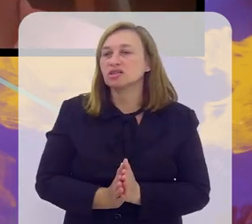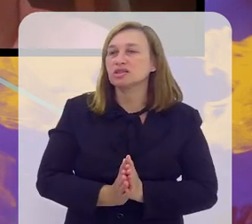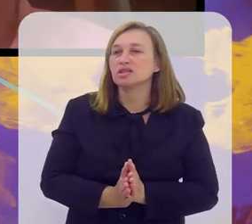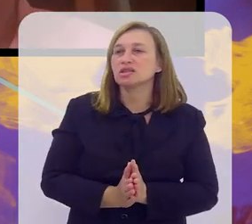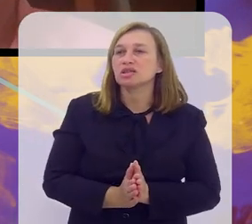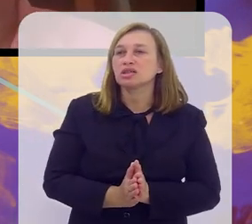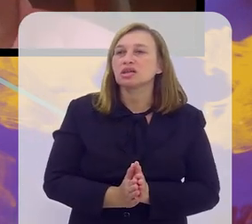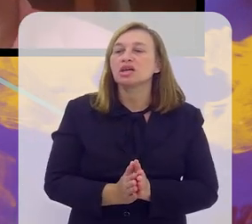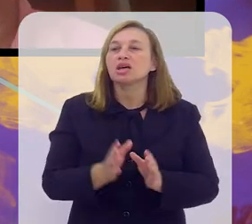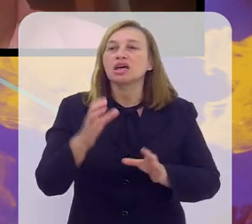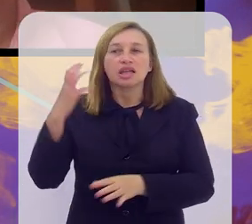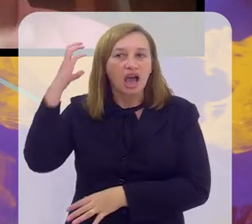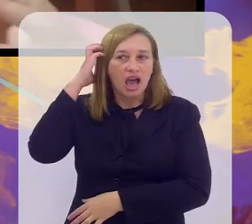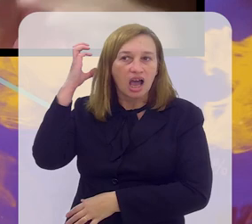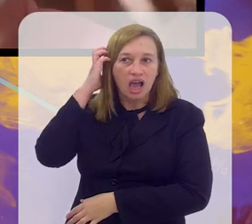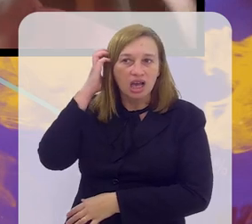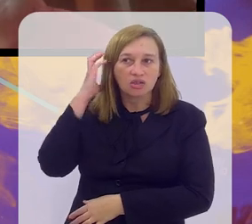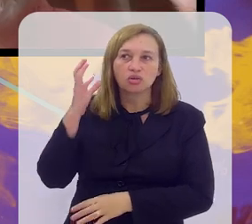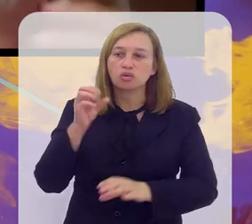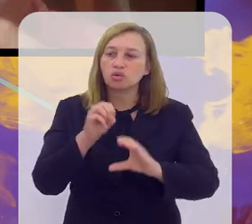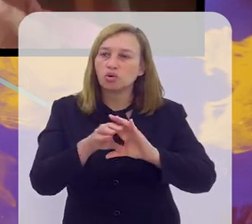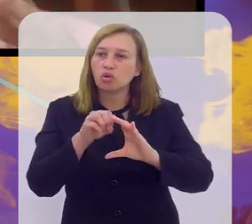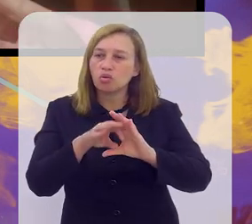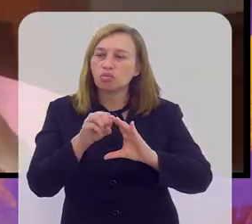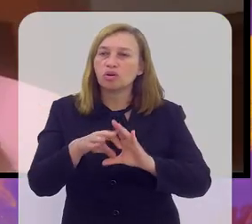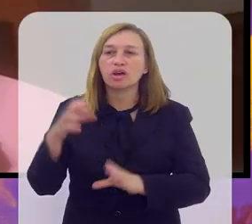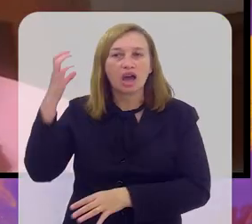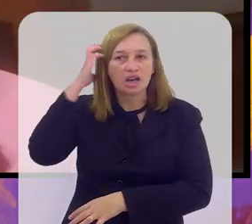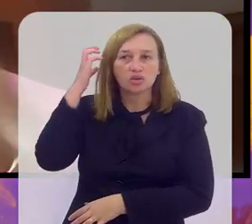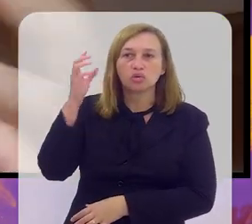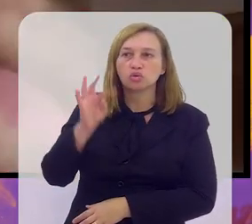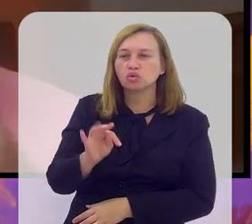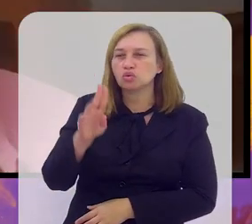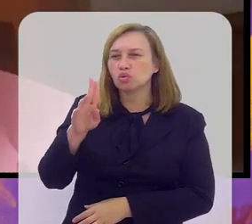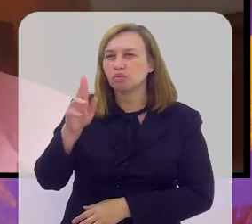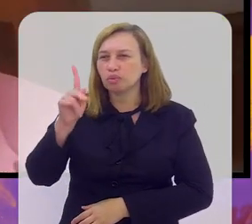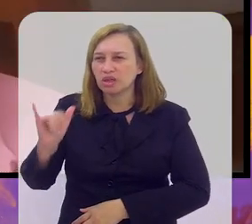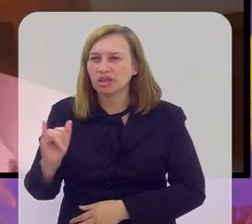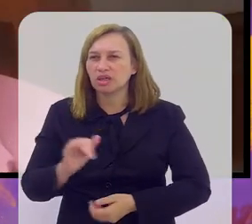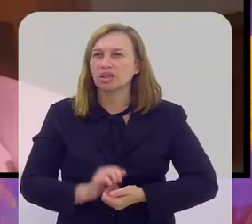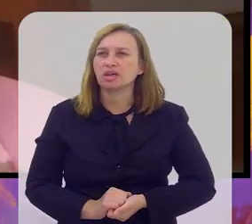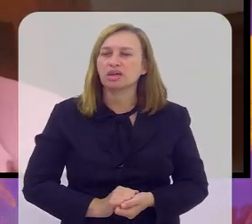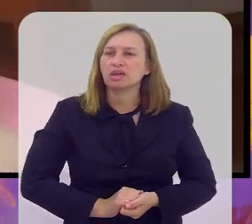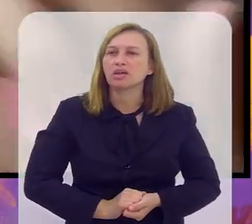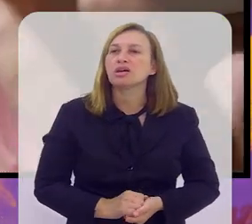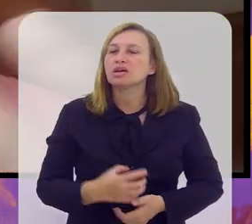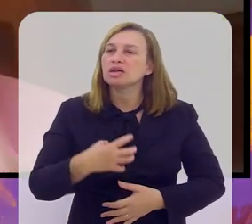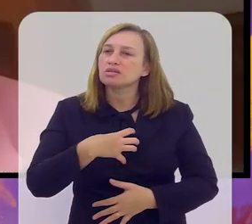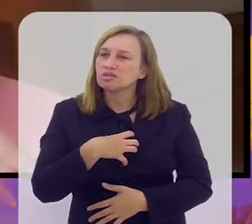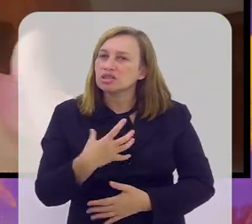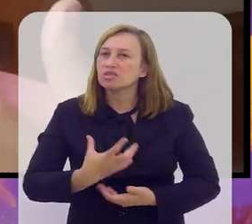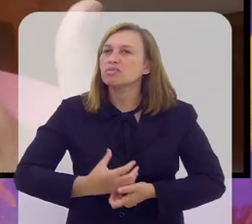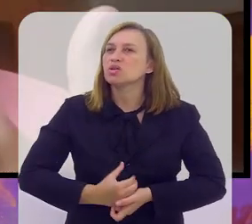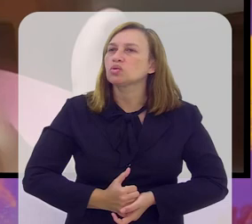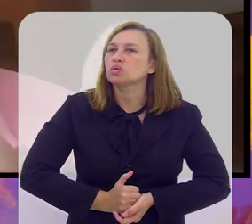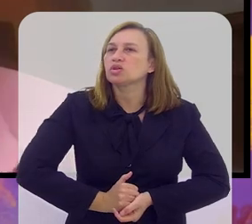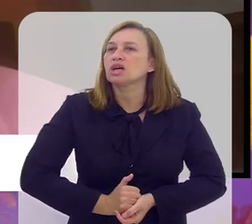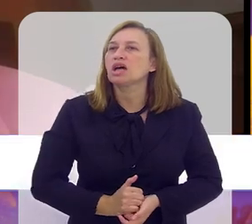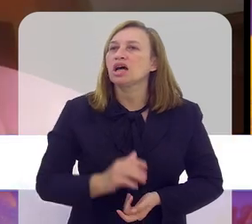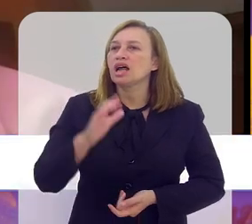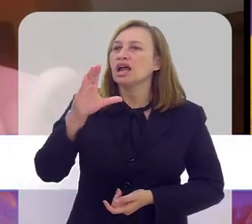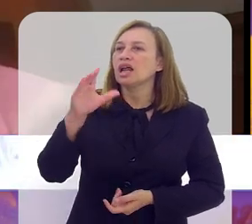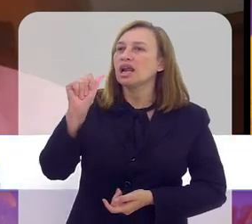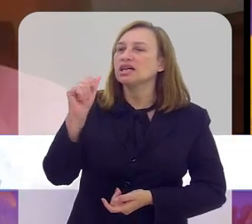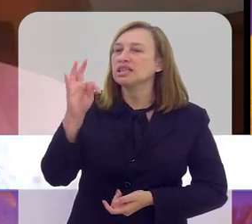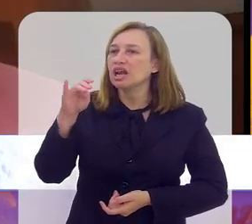tempos de Rádio Globo, Rádio Tupi. Eu tenho o sentimento, então, assim, segundo o Kleber falaria nesse momento, eu tenho o sentimento que o